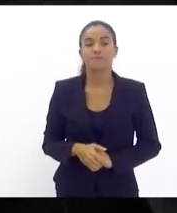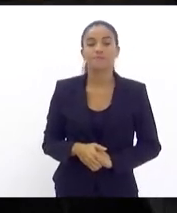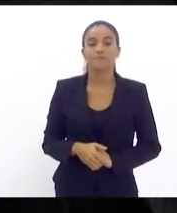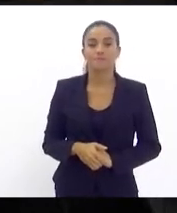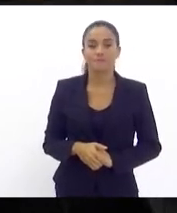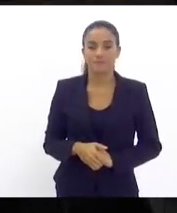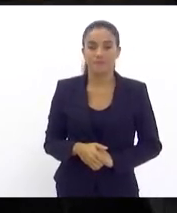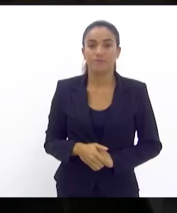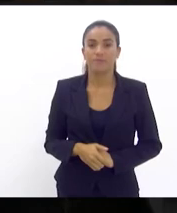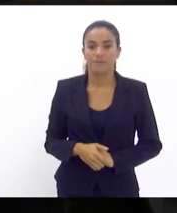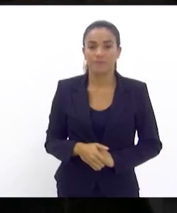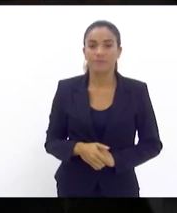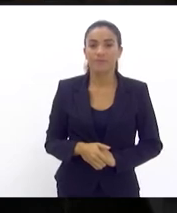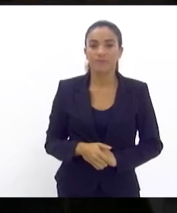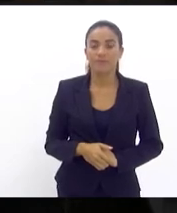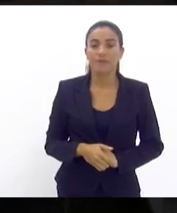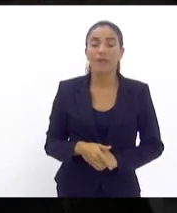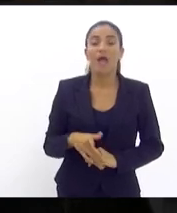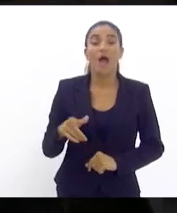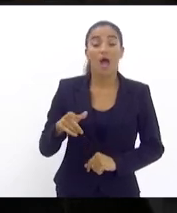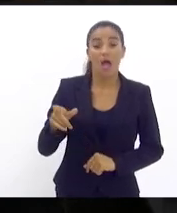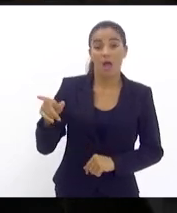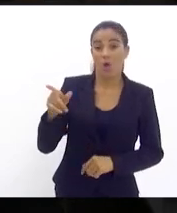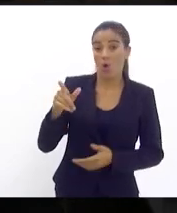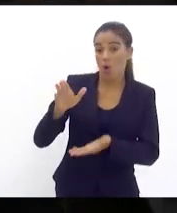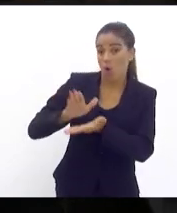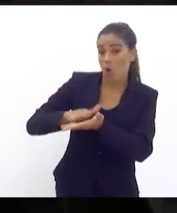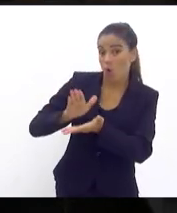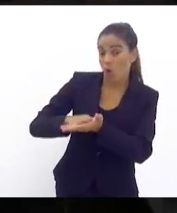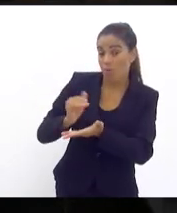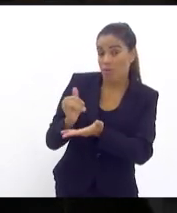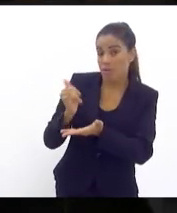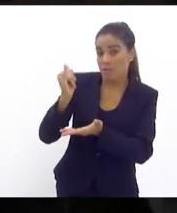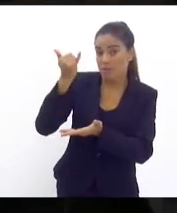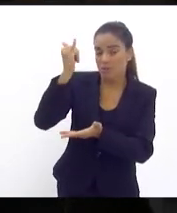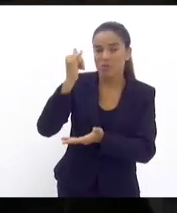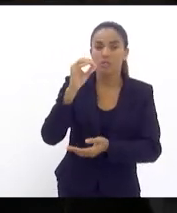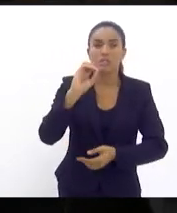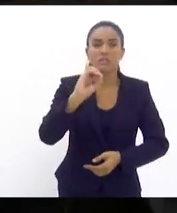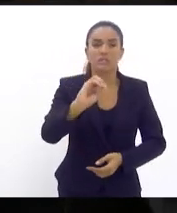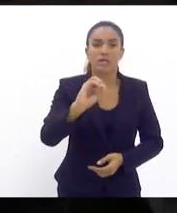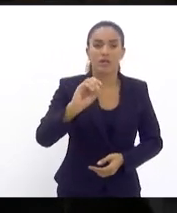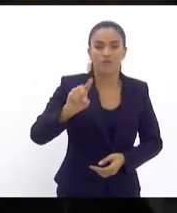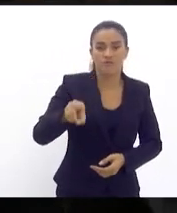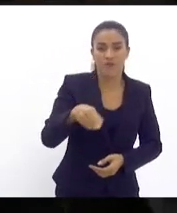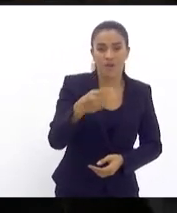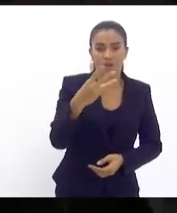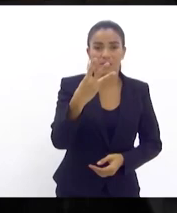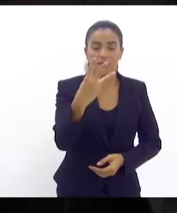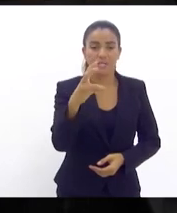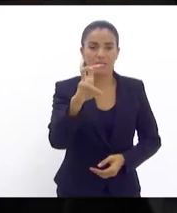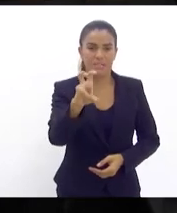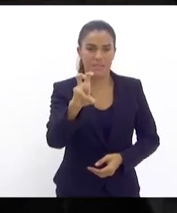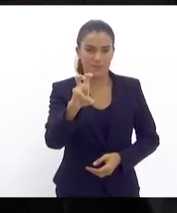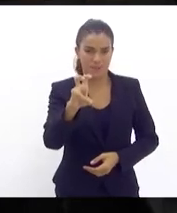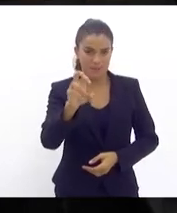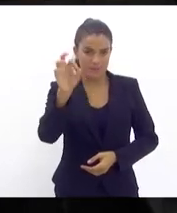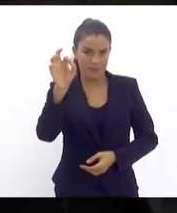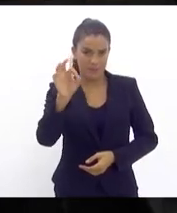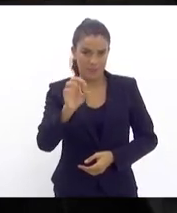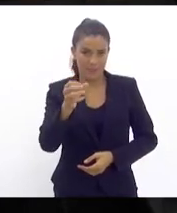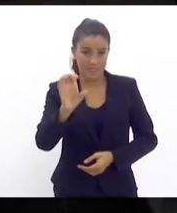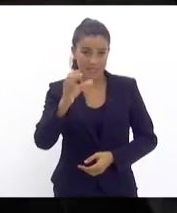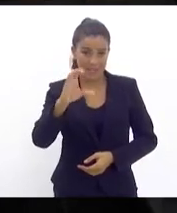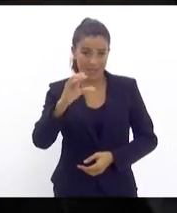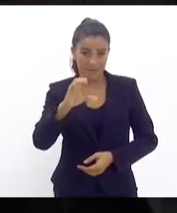A União cobra de imposto federal 0,35 centavos. Então, sobra R 5,17.